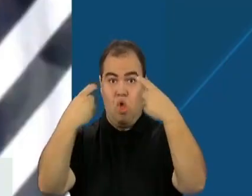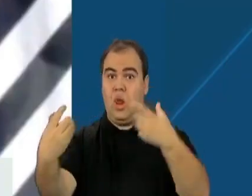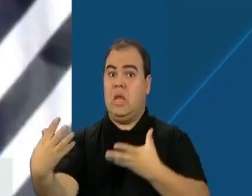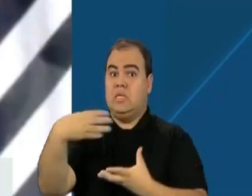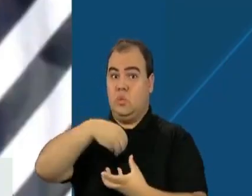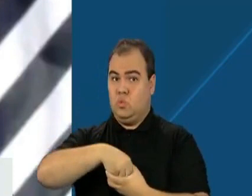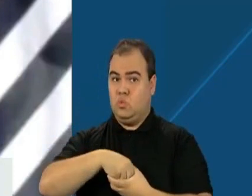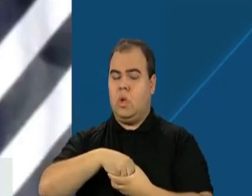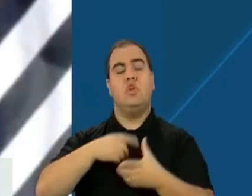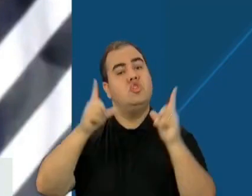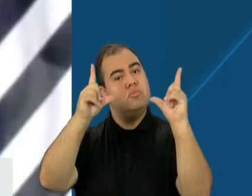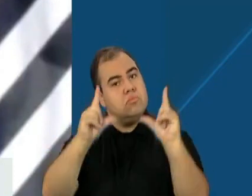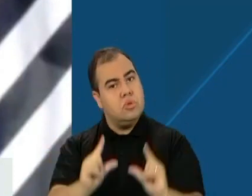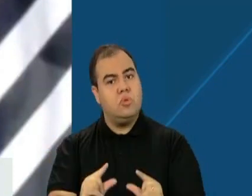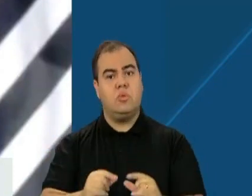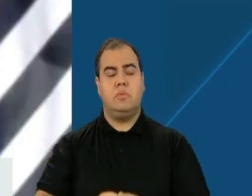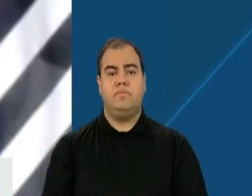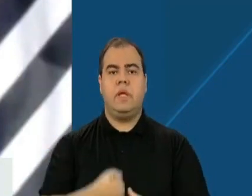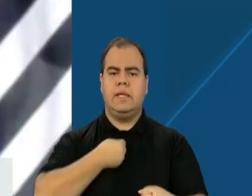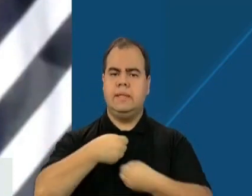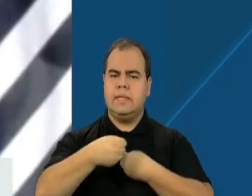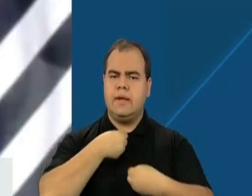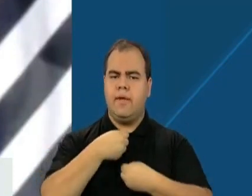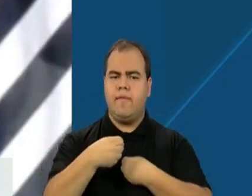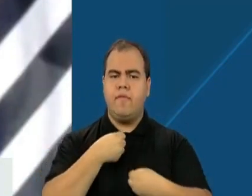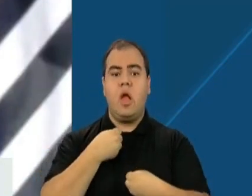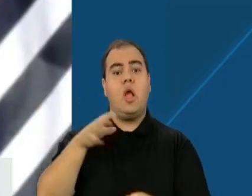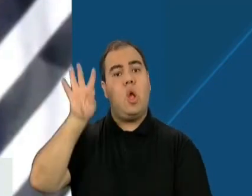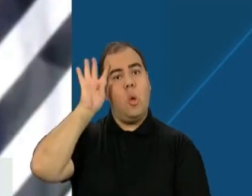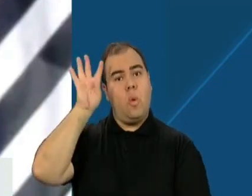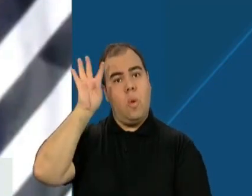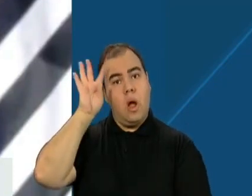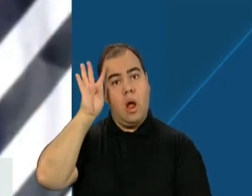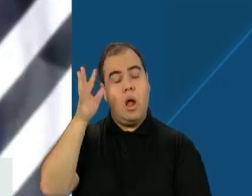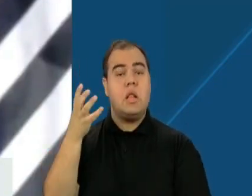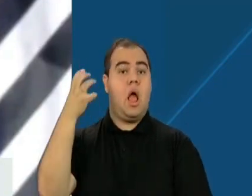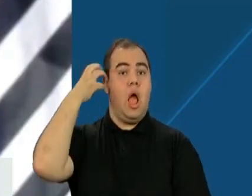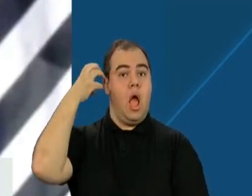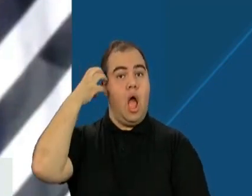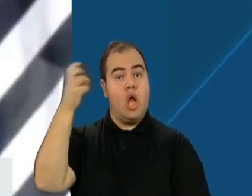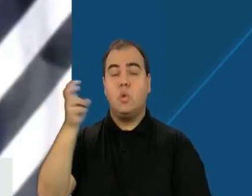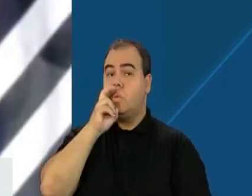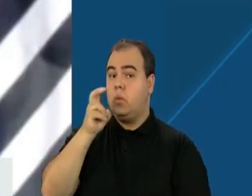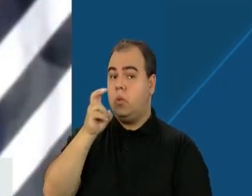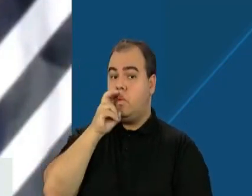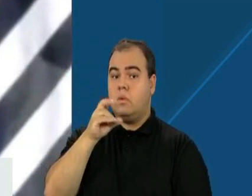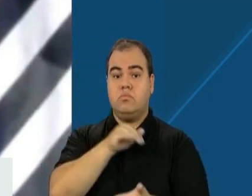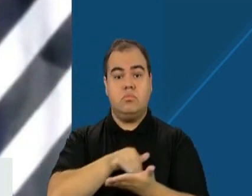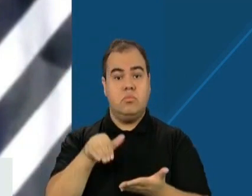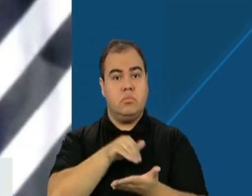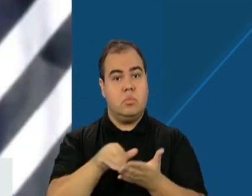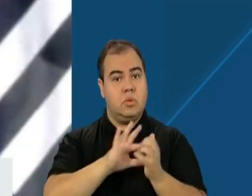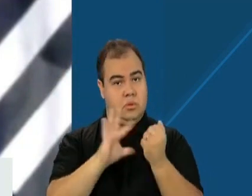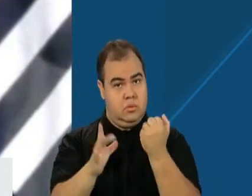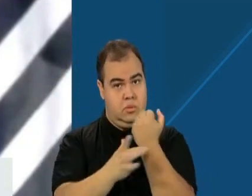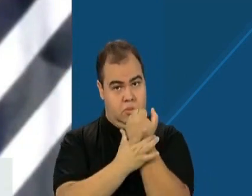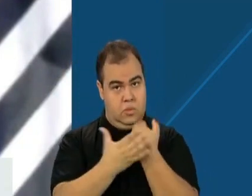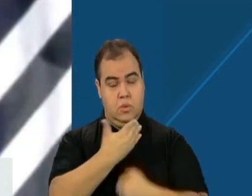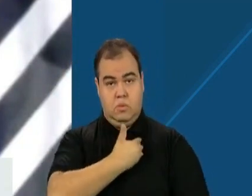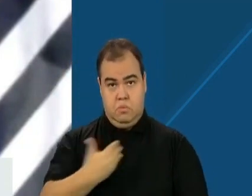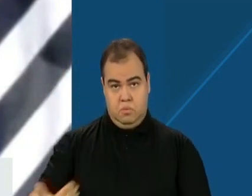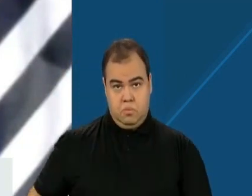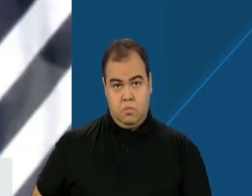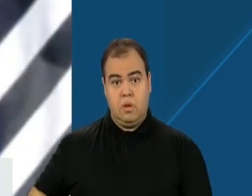Em entrevista nesta quarta a uma rádio de Sorocaba No interior paulista O secretário de Segurança Pública